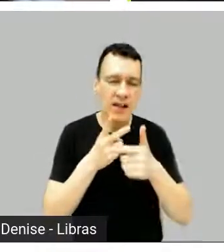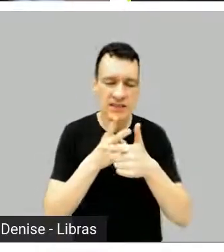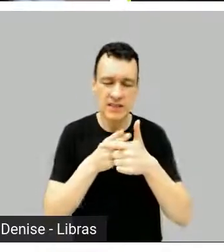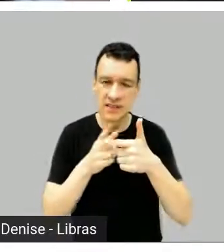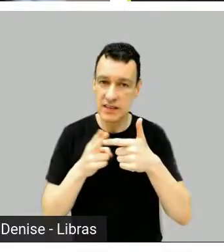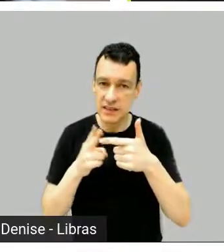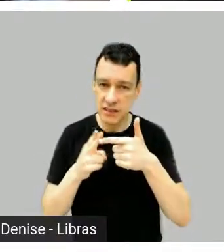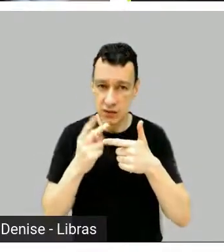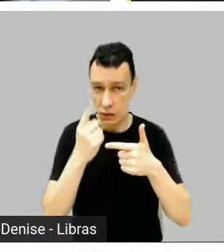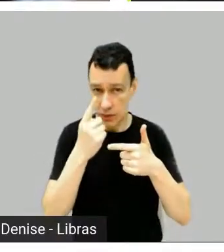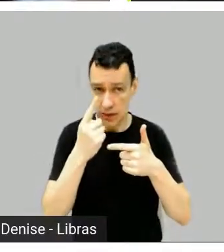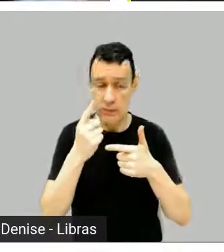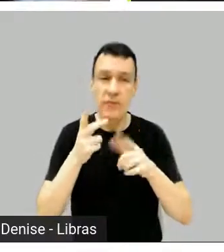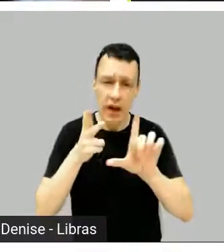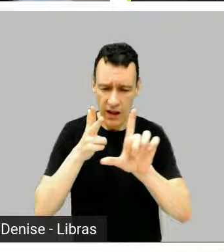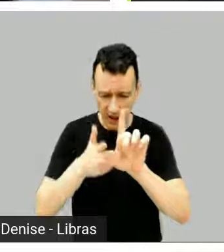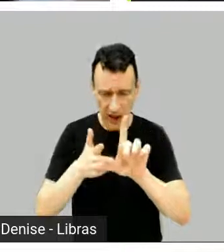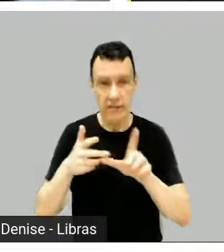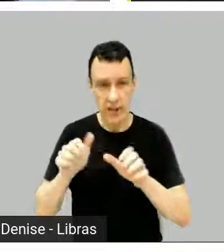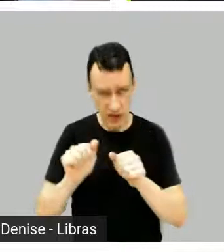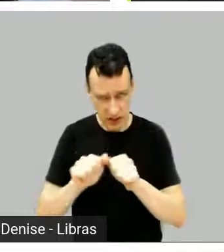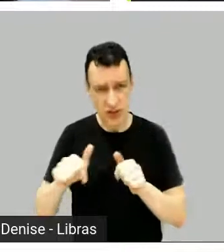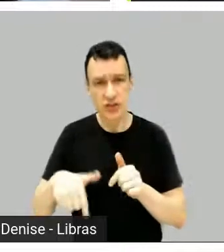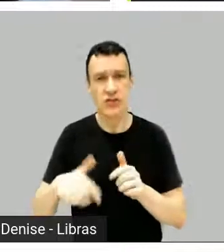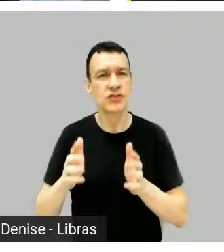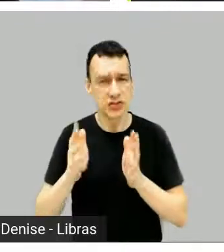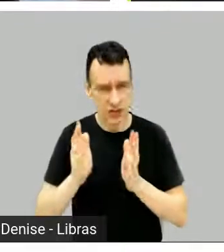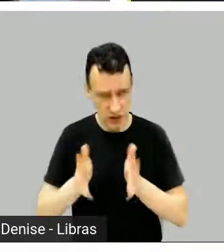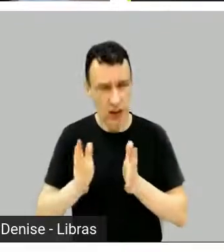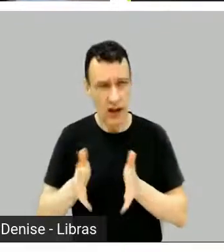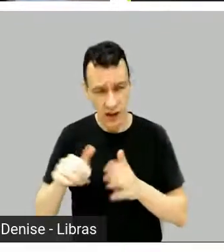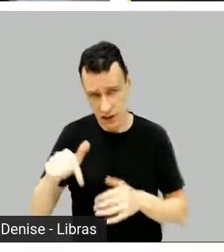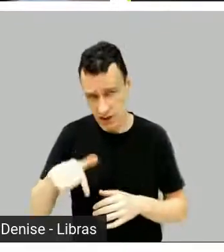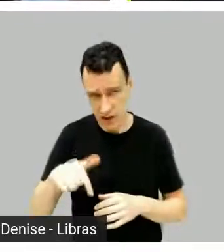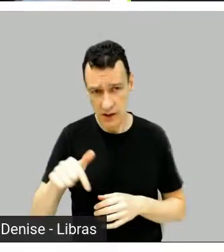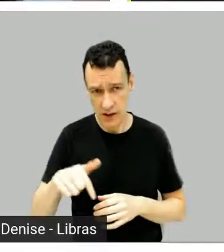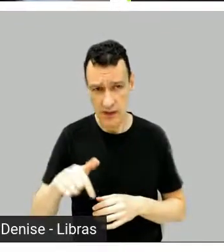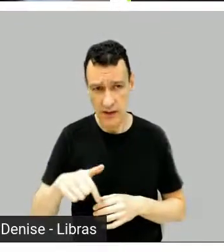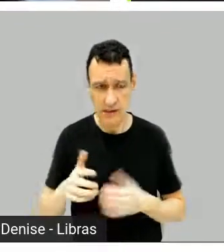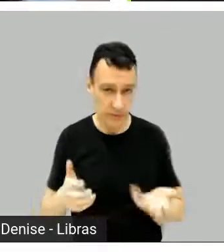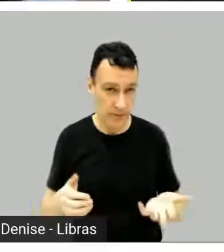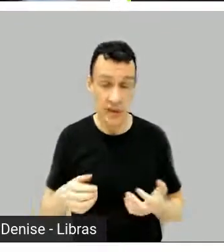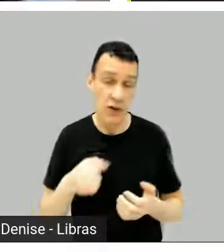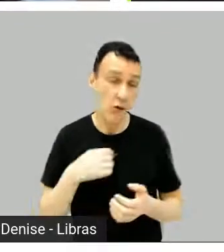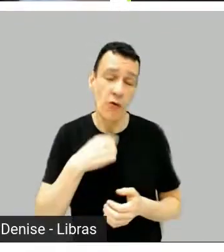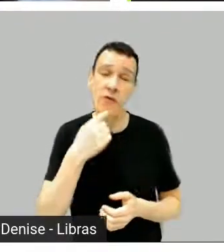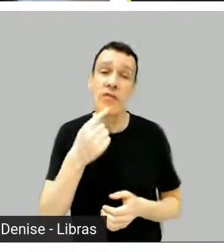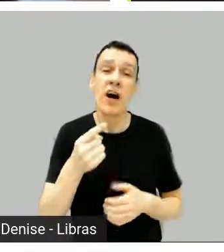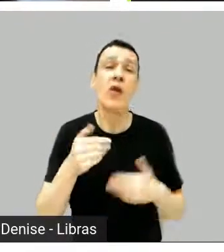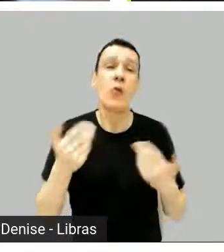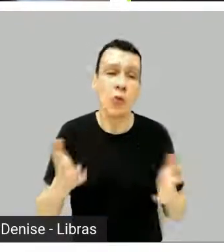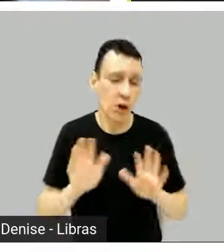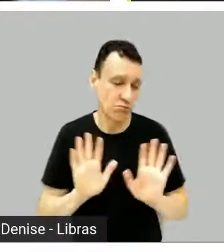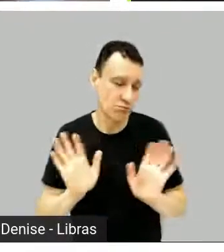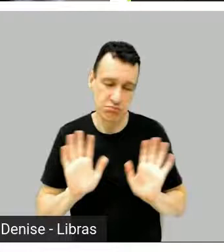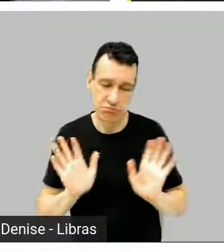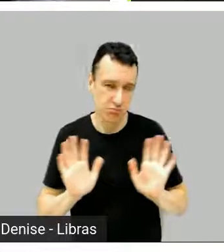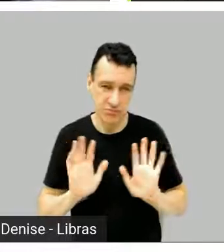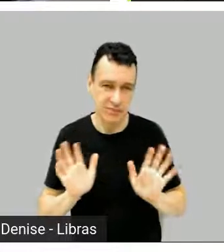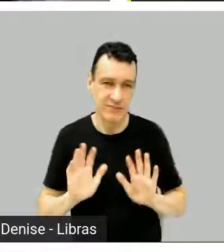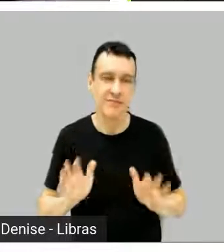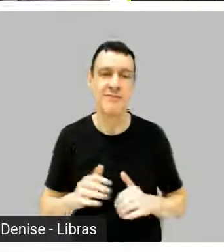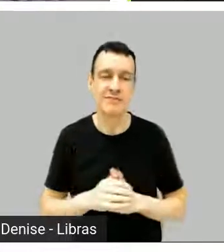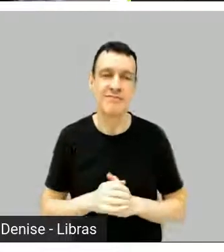de uma live que a gente fez aqui, inclusive, não vou falar qual é, mas, enfim, é, quem